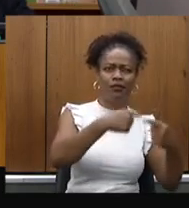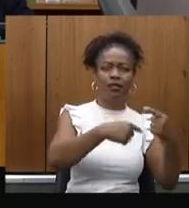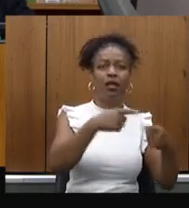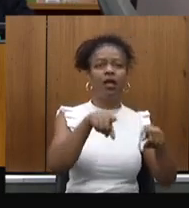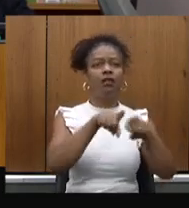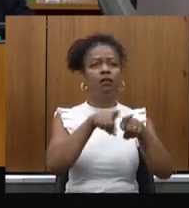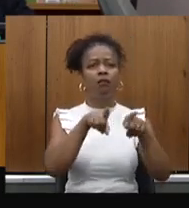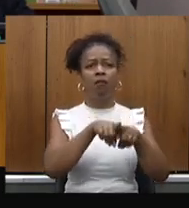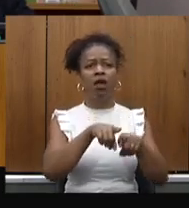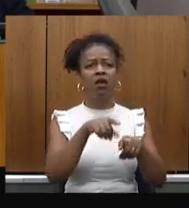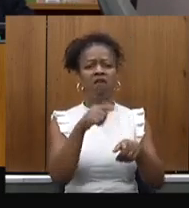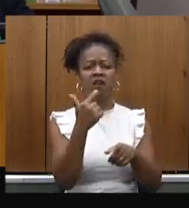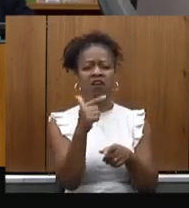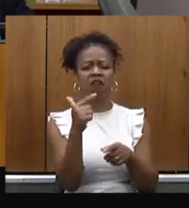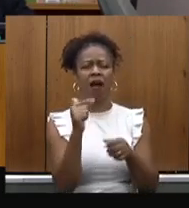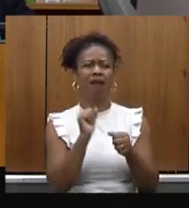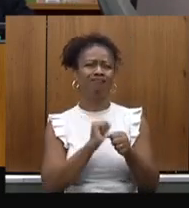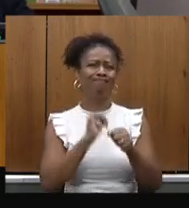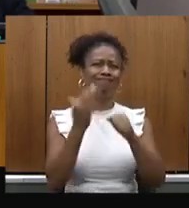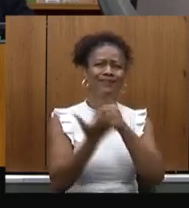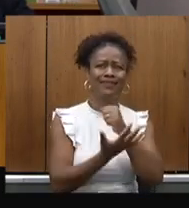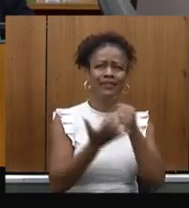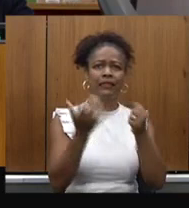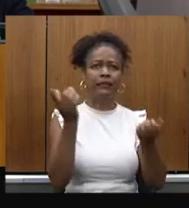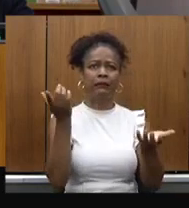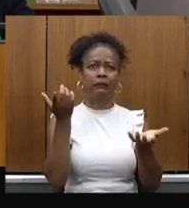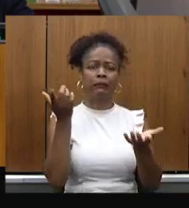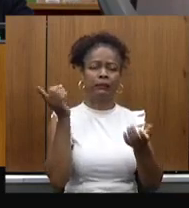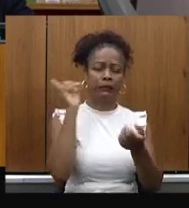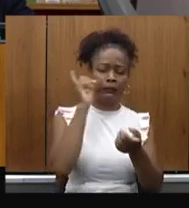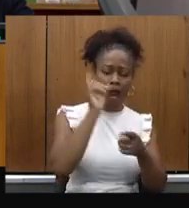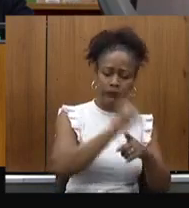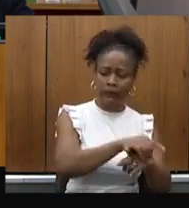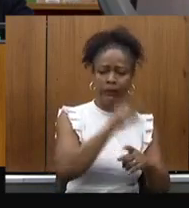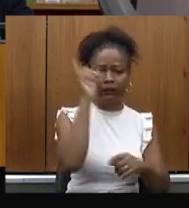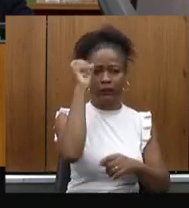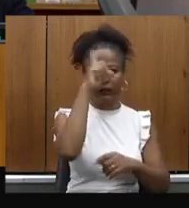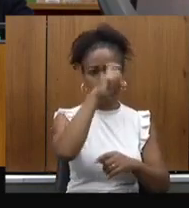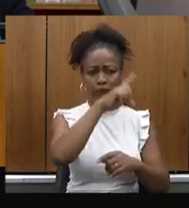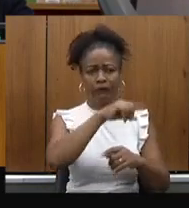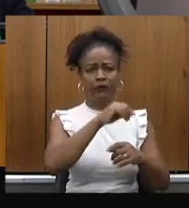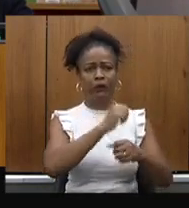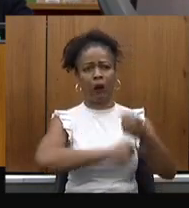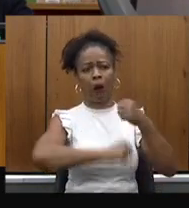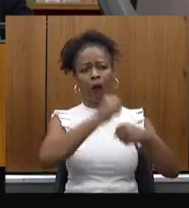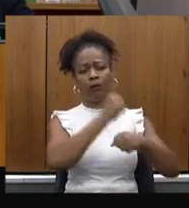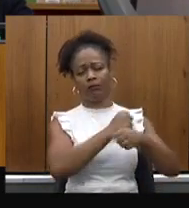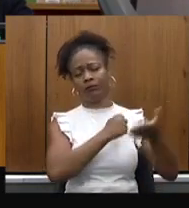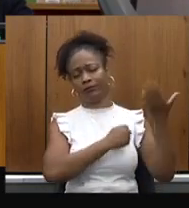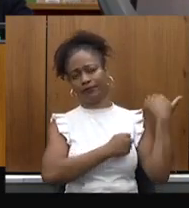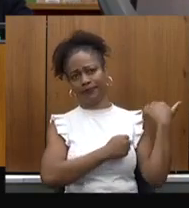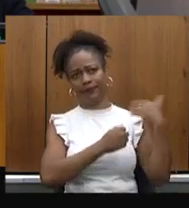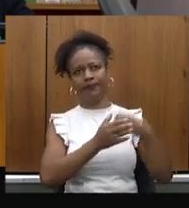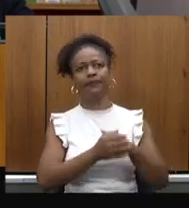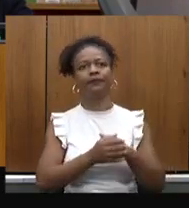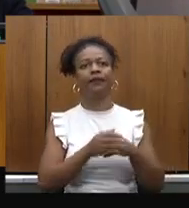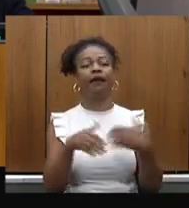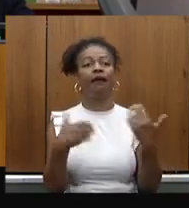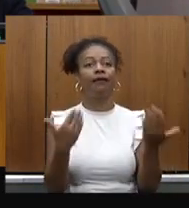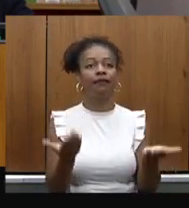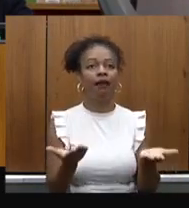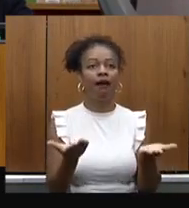e não teremos mais a pandemia como esse grande peso, como foi nesses últimos dois anos. Então, diante disso, a